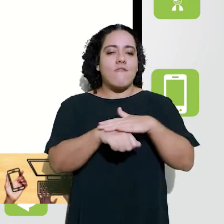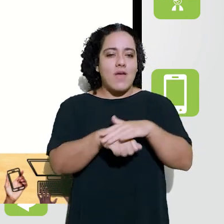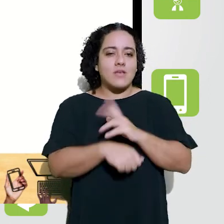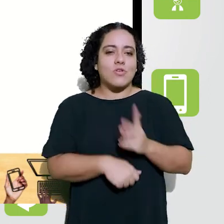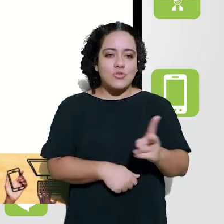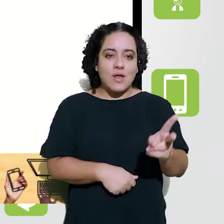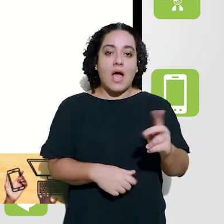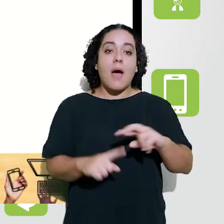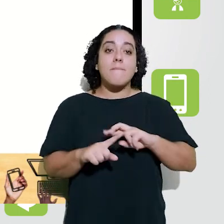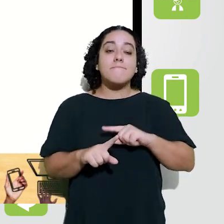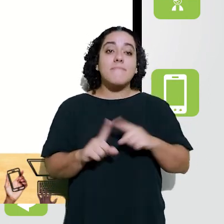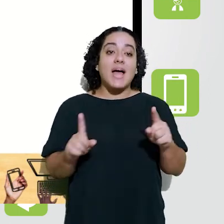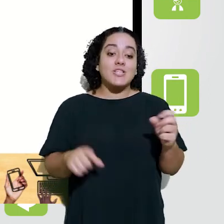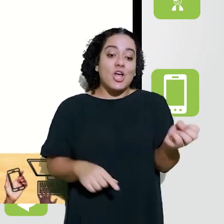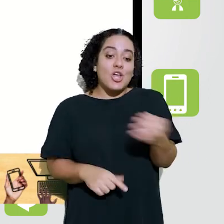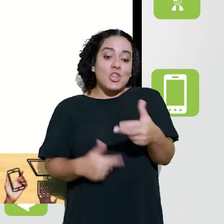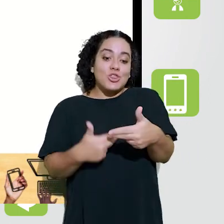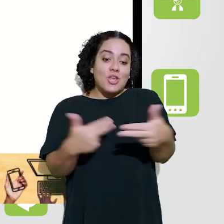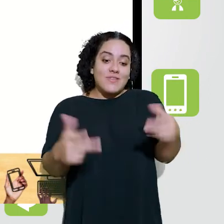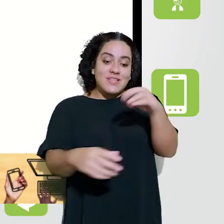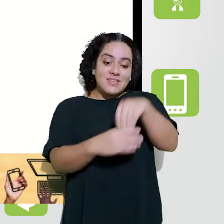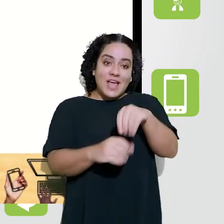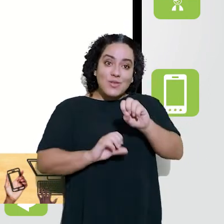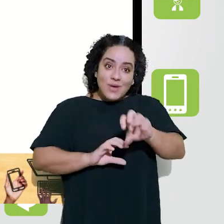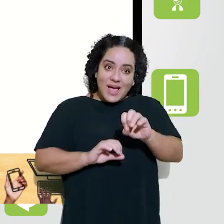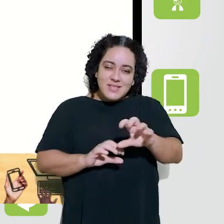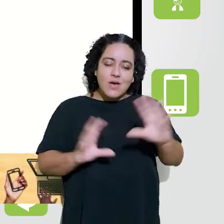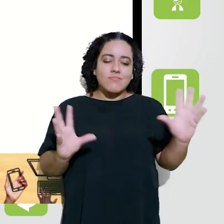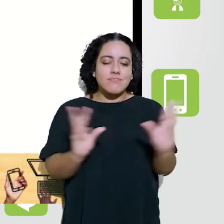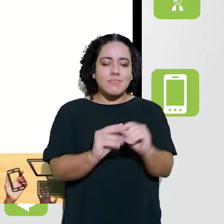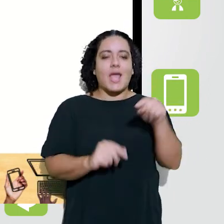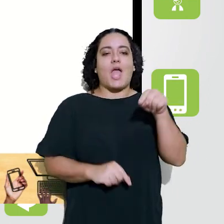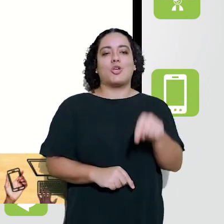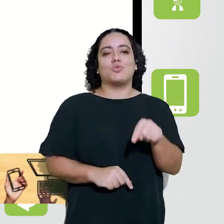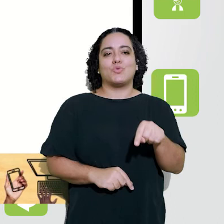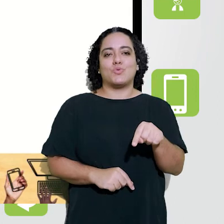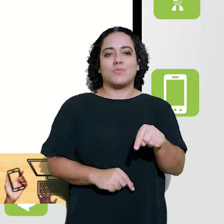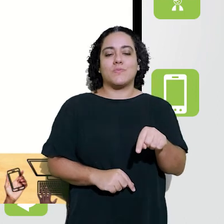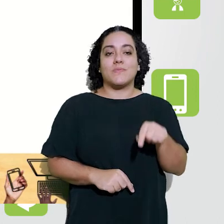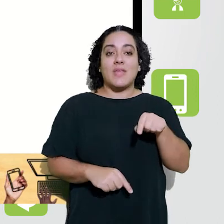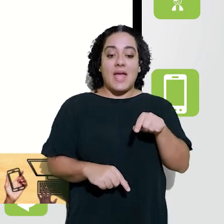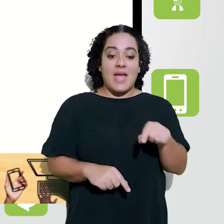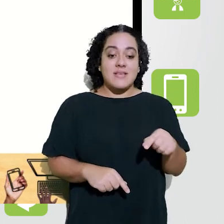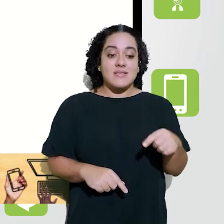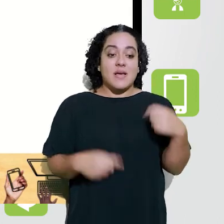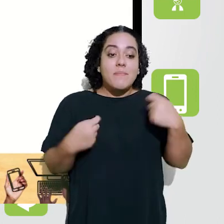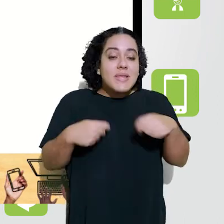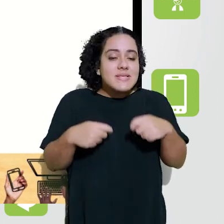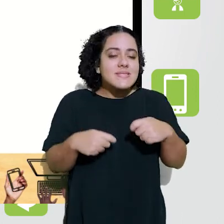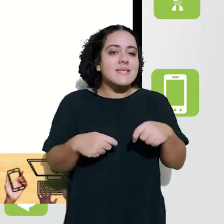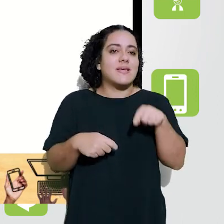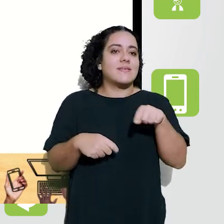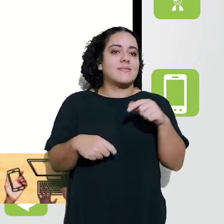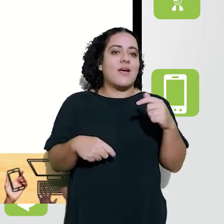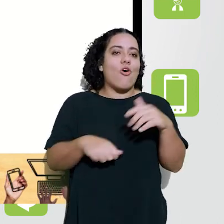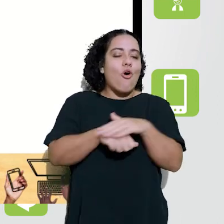estender um pouco a nossa conversa, mas inovar a educação é isso. É dessa